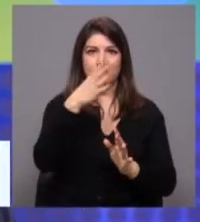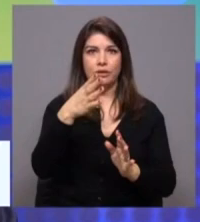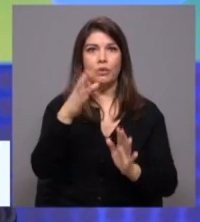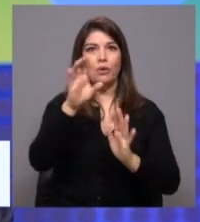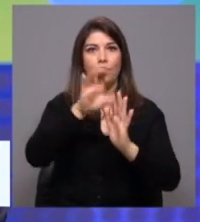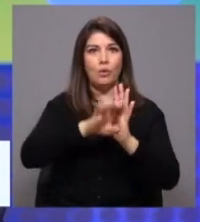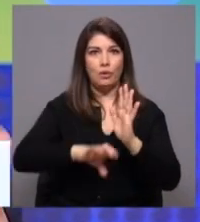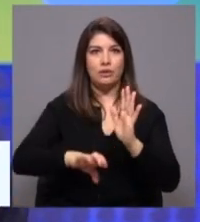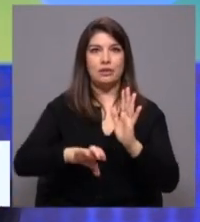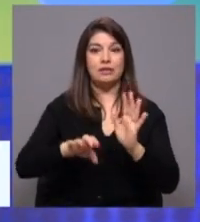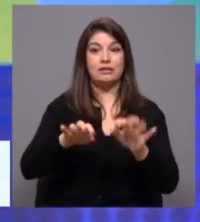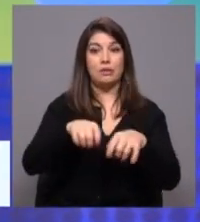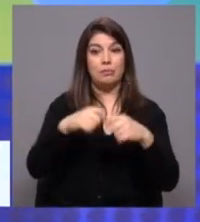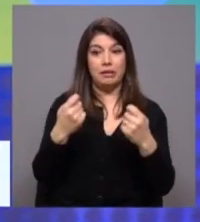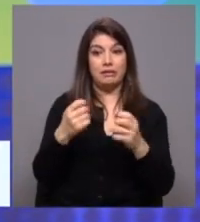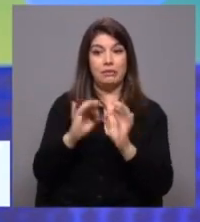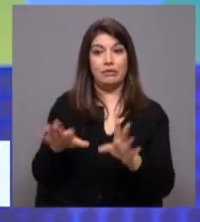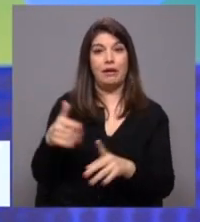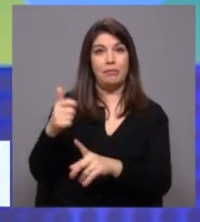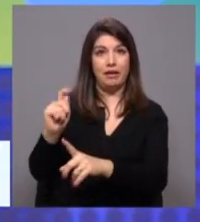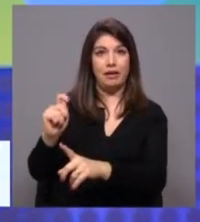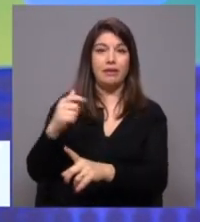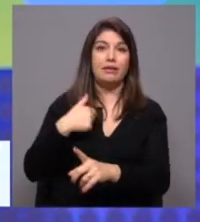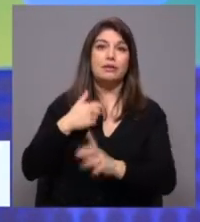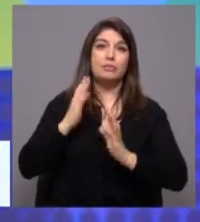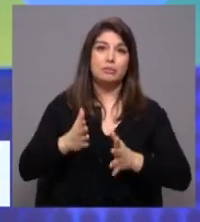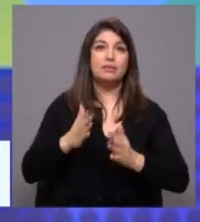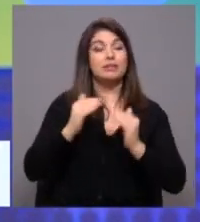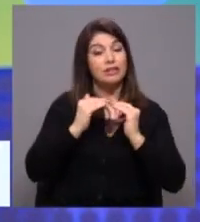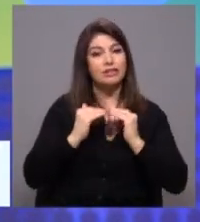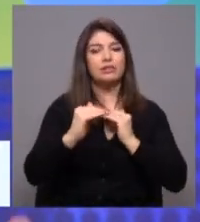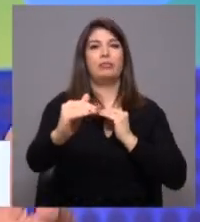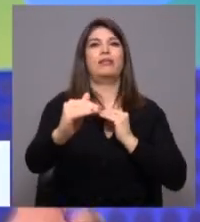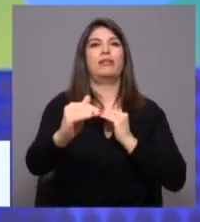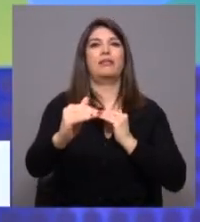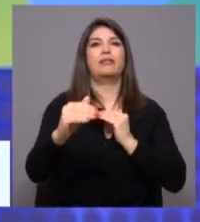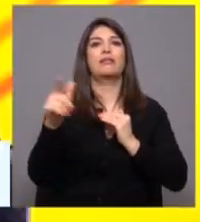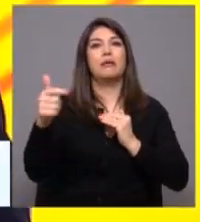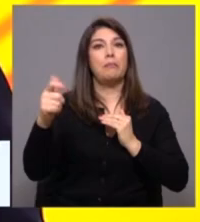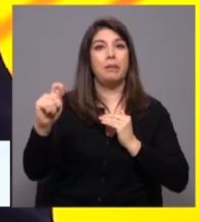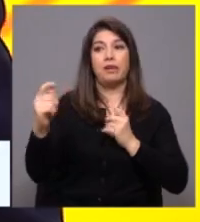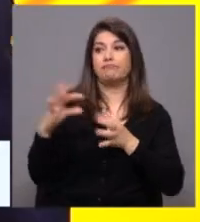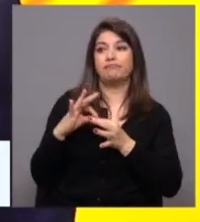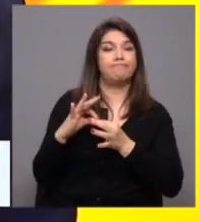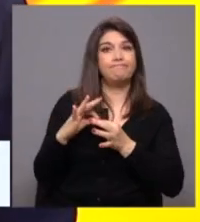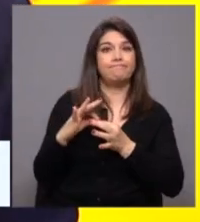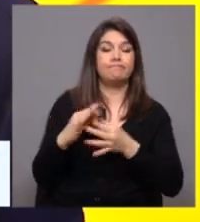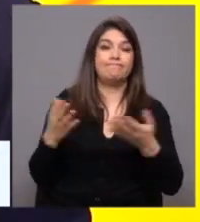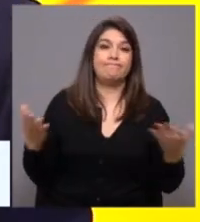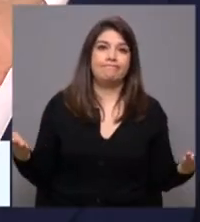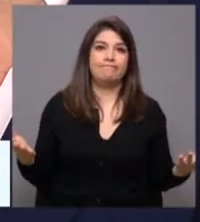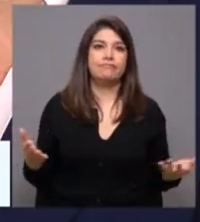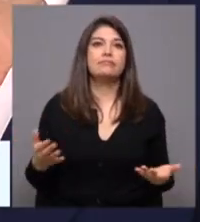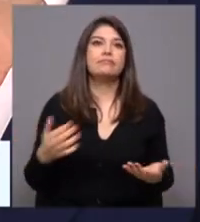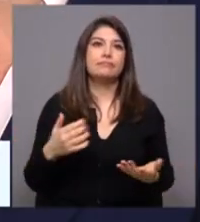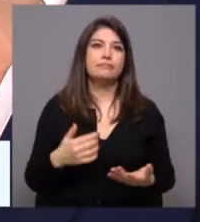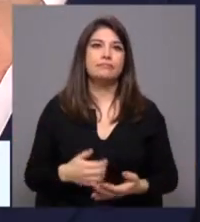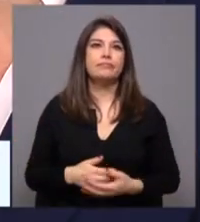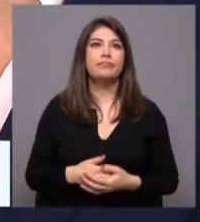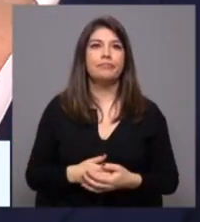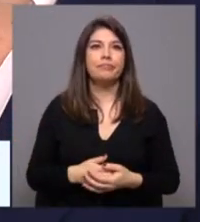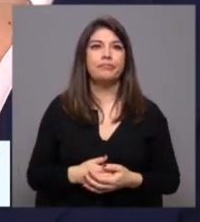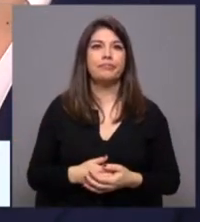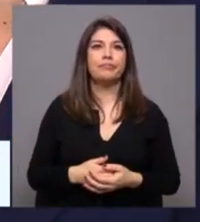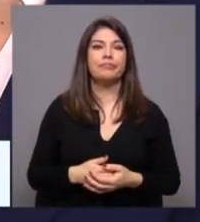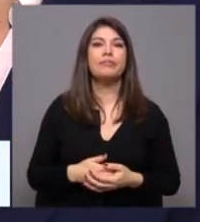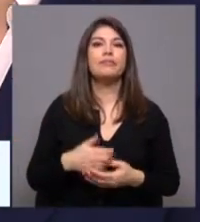com partidos como bloco, nós, de facto, precisamos de uma solução de estabilidade. Muito António Costa, Catarina Martins, já ultrapassámos o nosso tempo até em vários